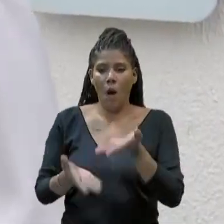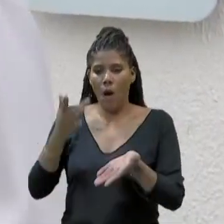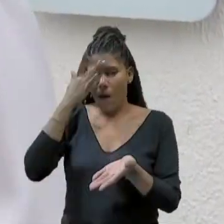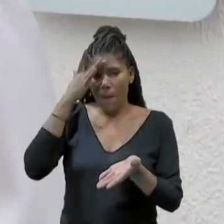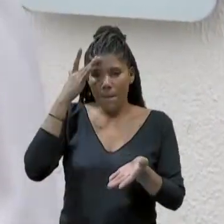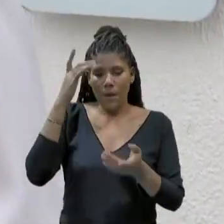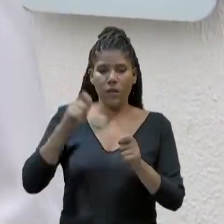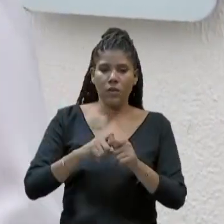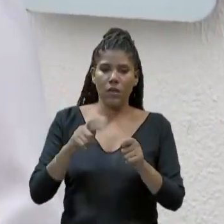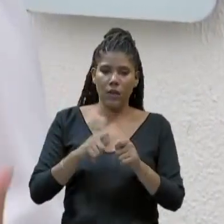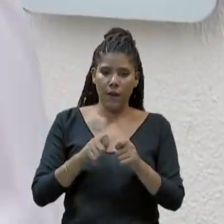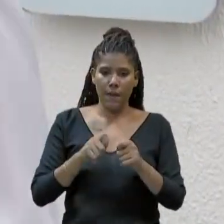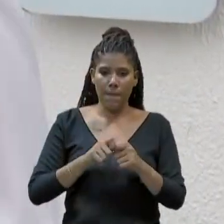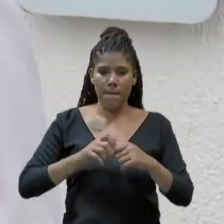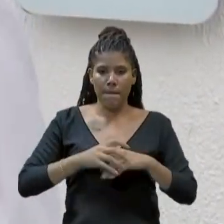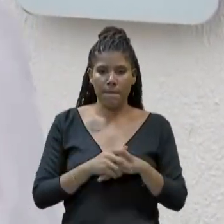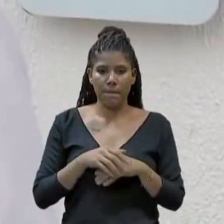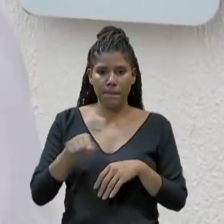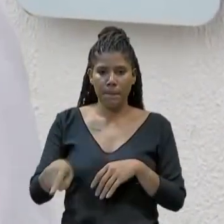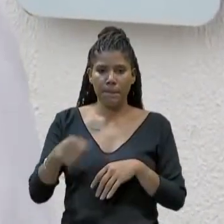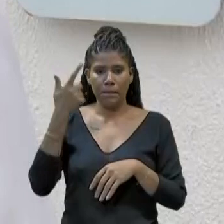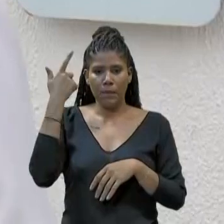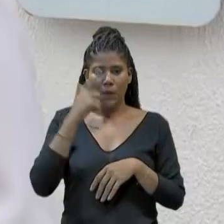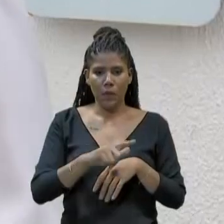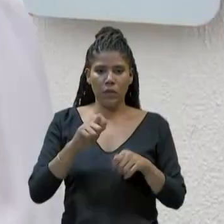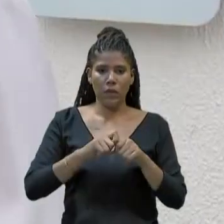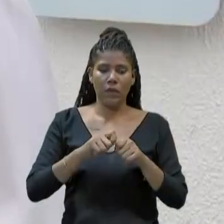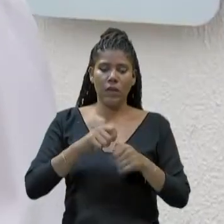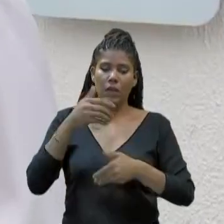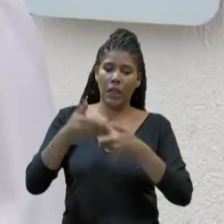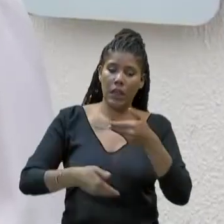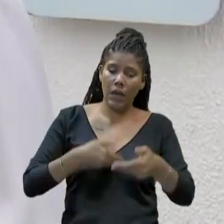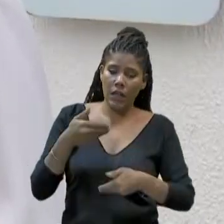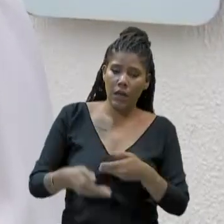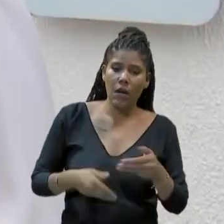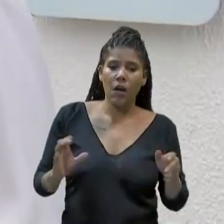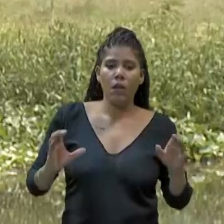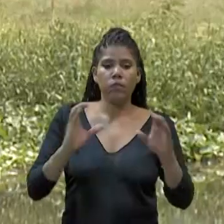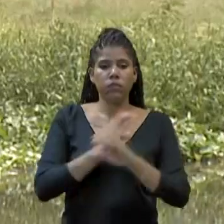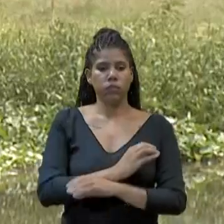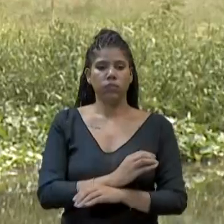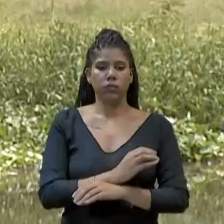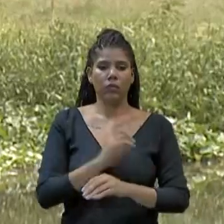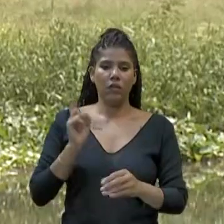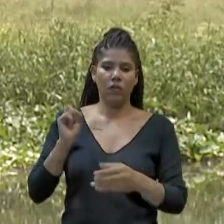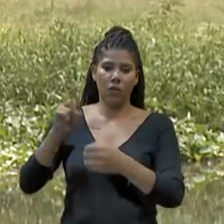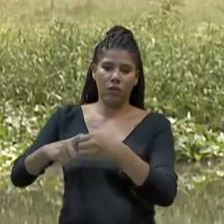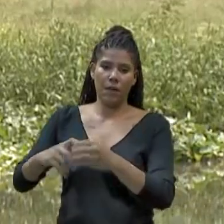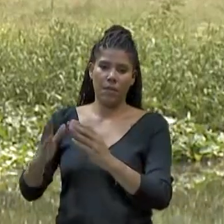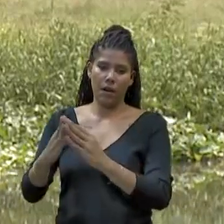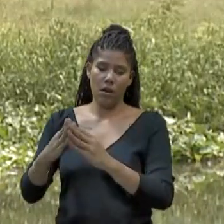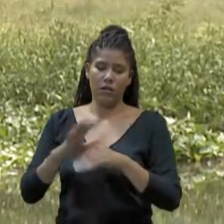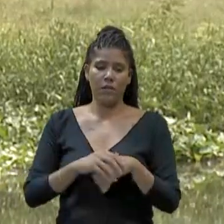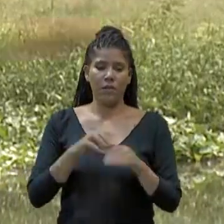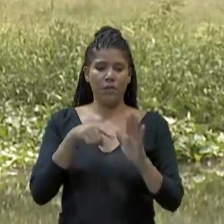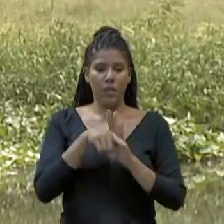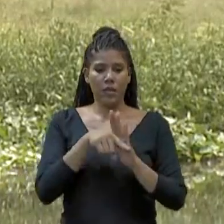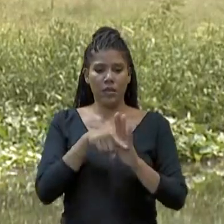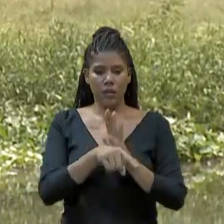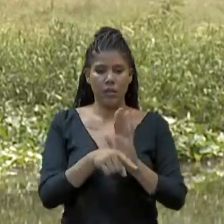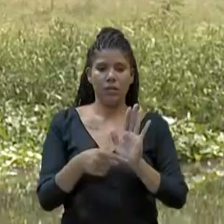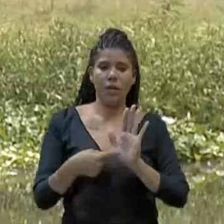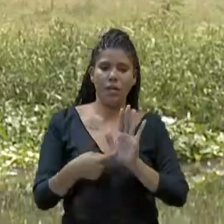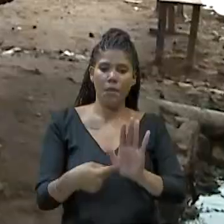quimioterapia, para que ele consiga concluir o tratamento dele e possa voltar para o interior. Uma pesquisa realizada pelo Data Favela,